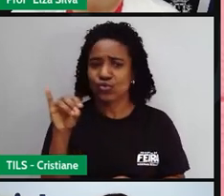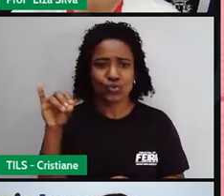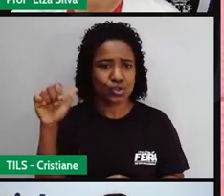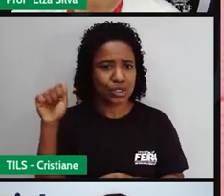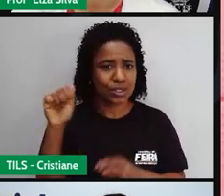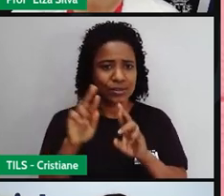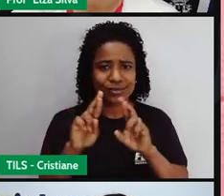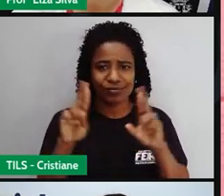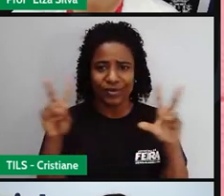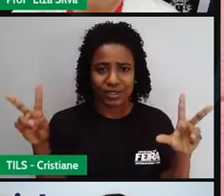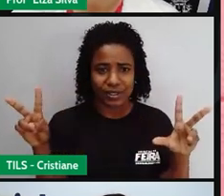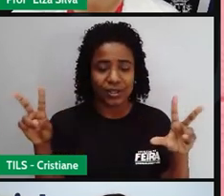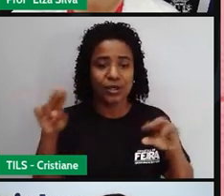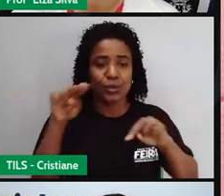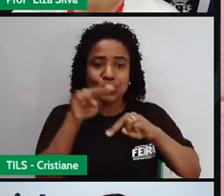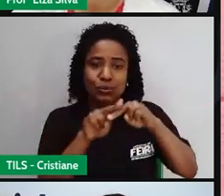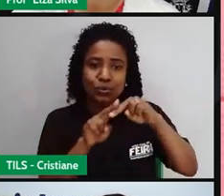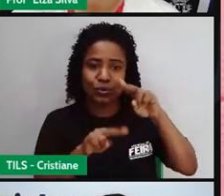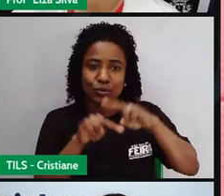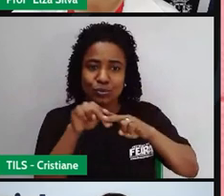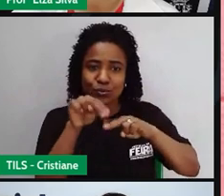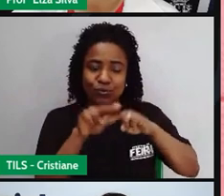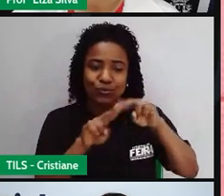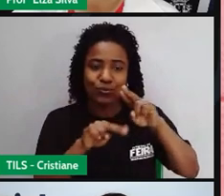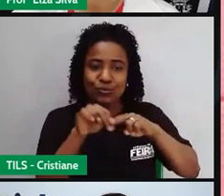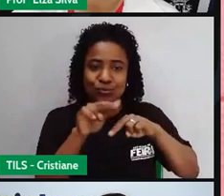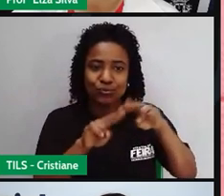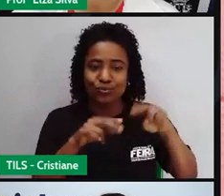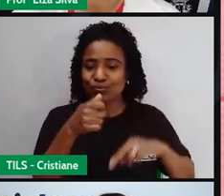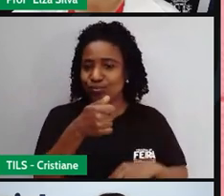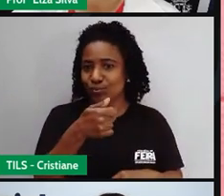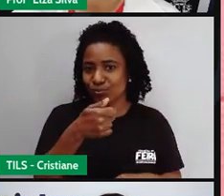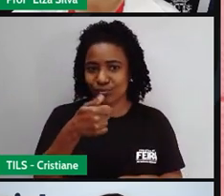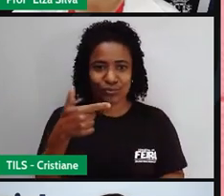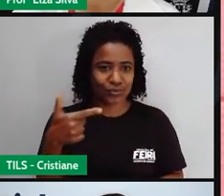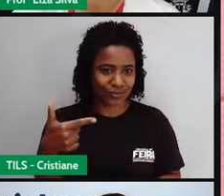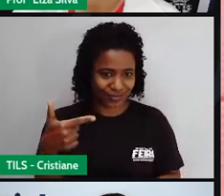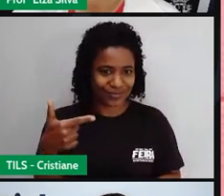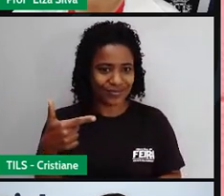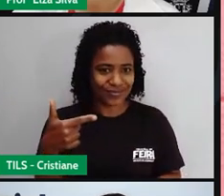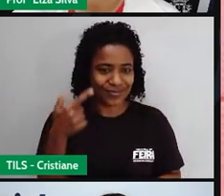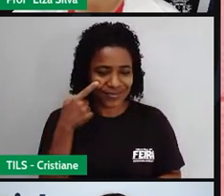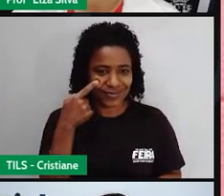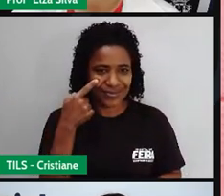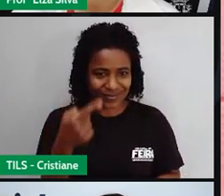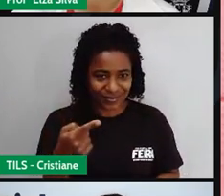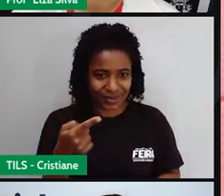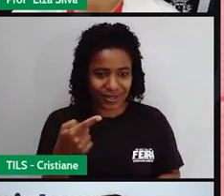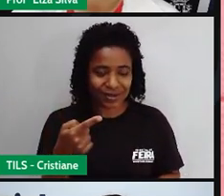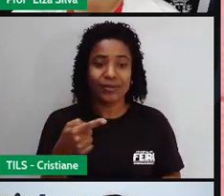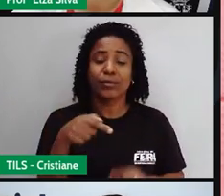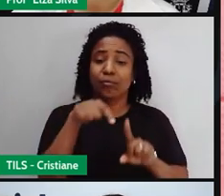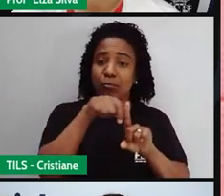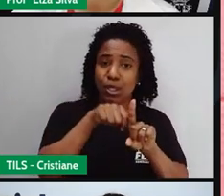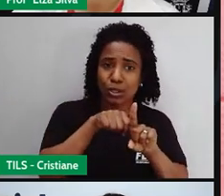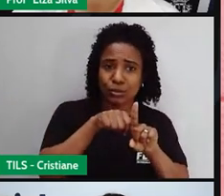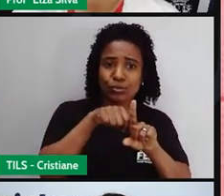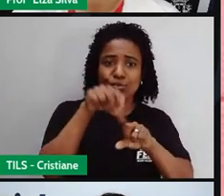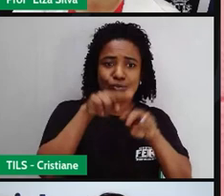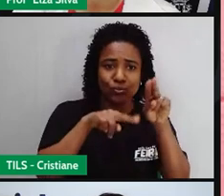on June 12, on June 12, em 12 de junho,